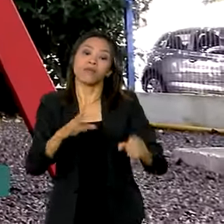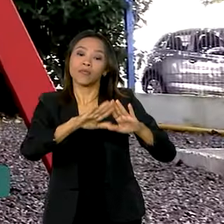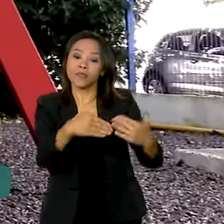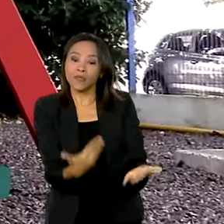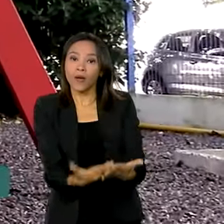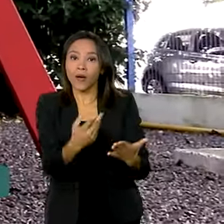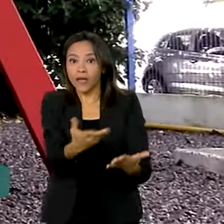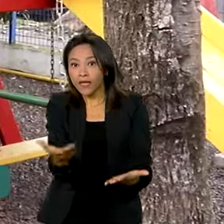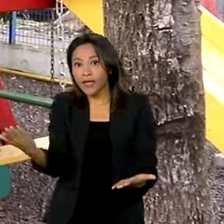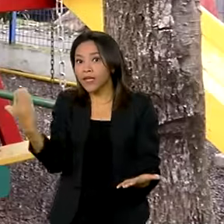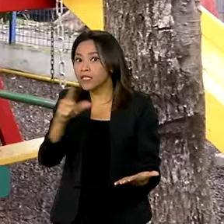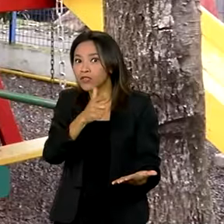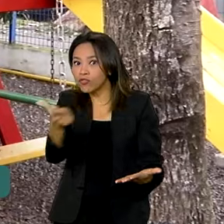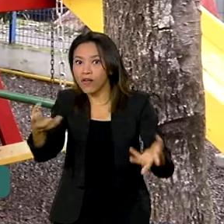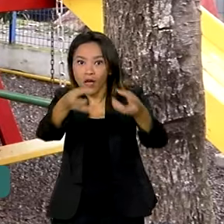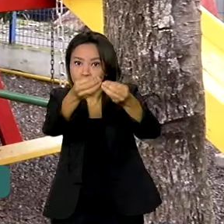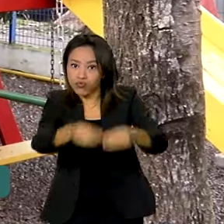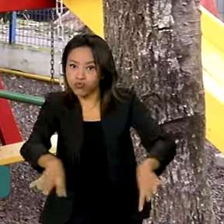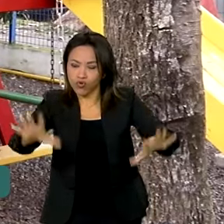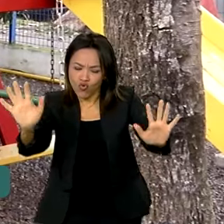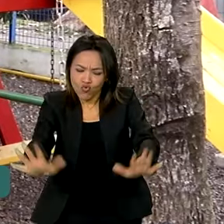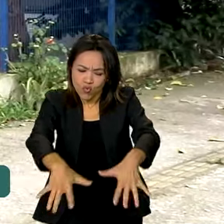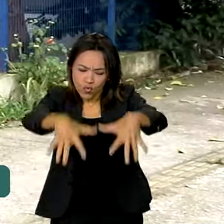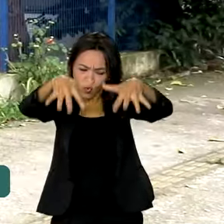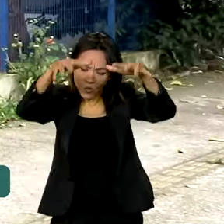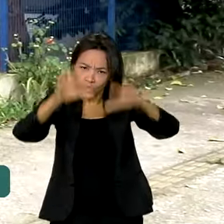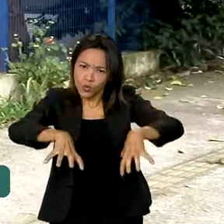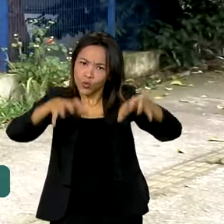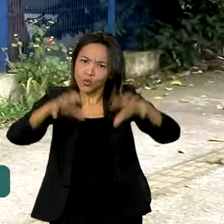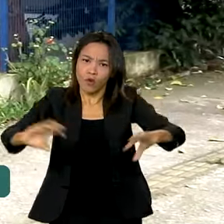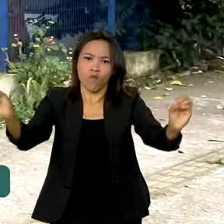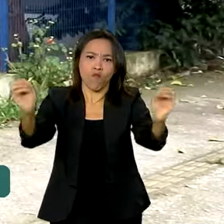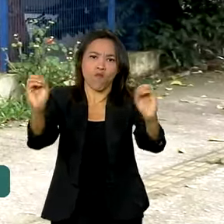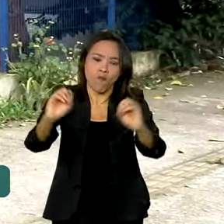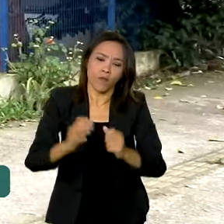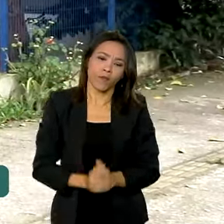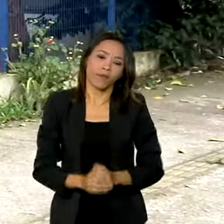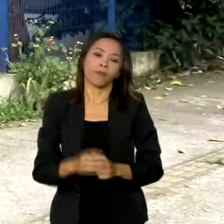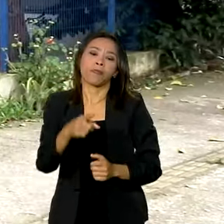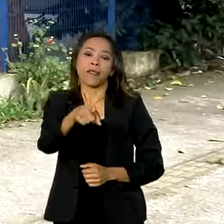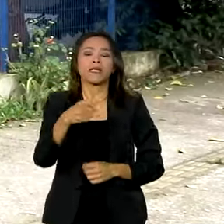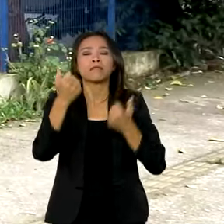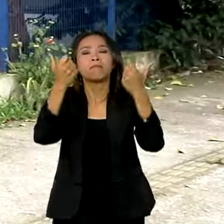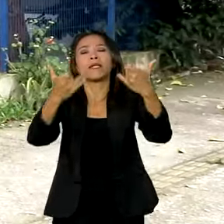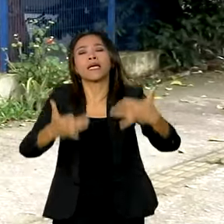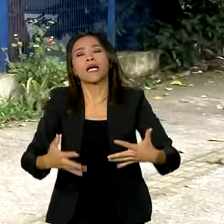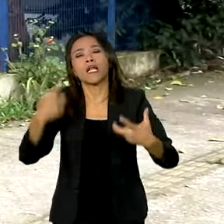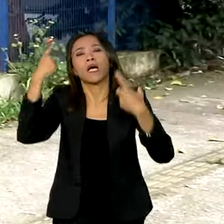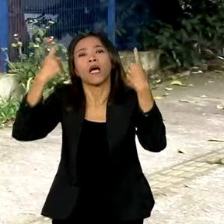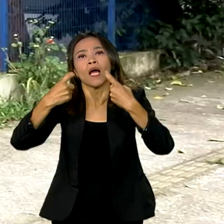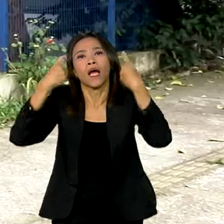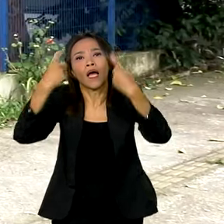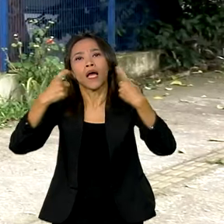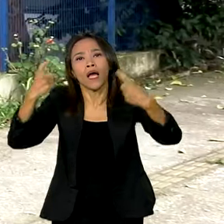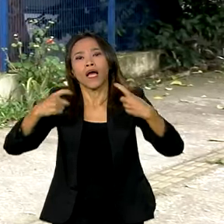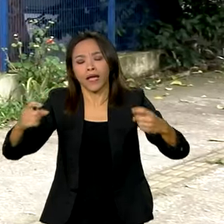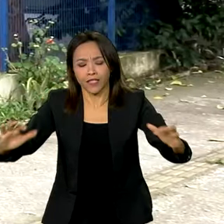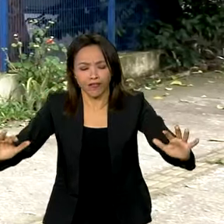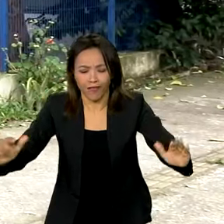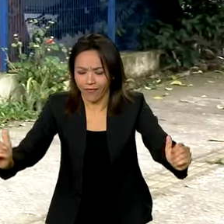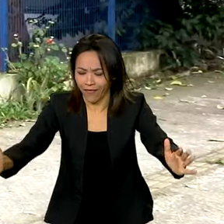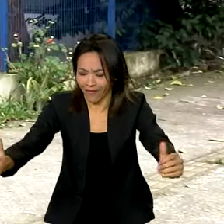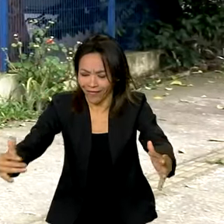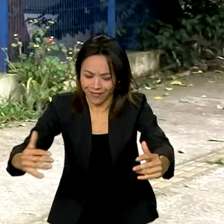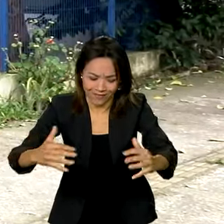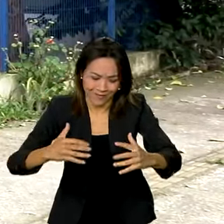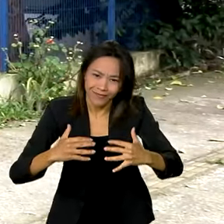e não foram atingidas pelas inundações. Nossa preocupação é esse acolhimento, né? É poder